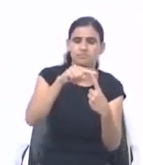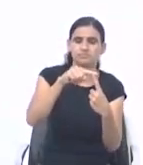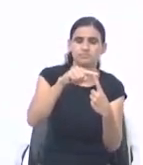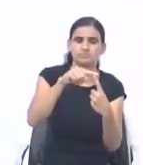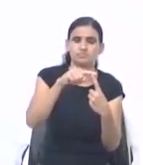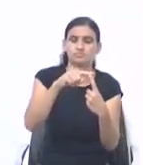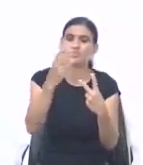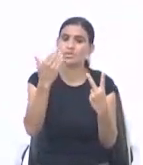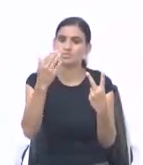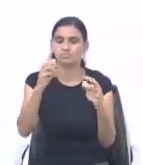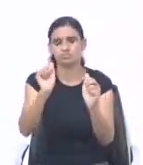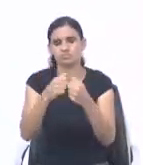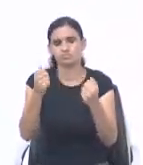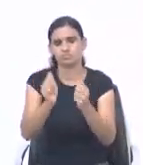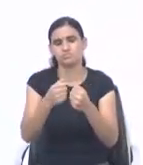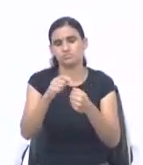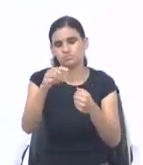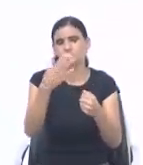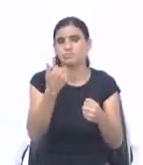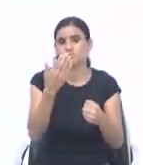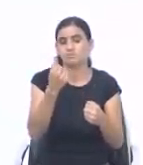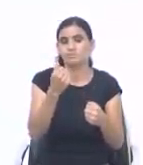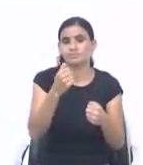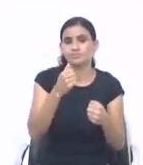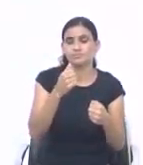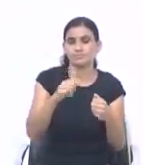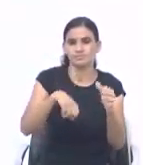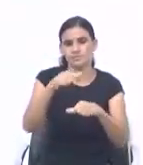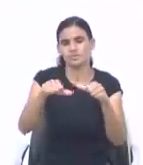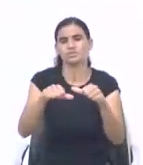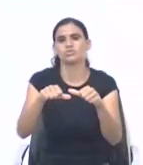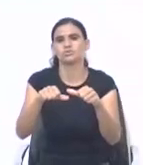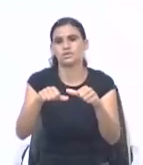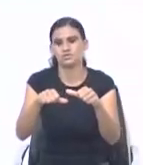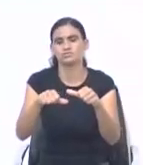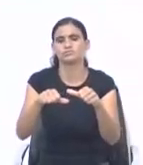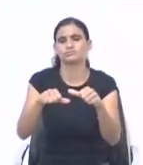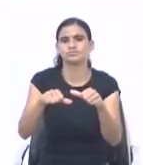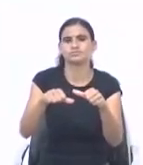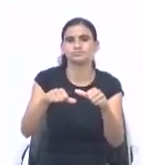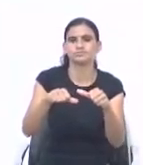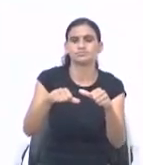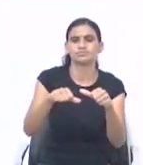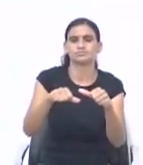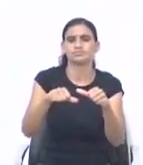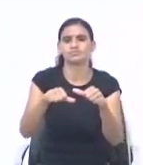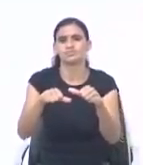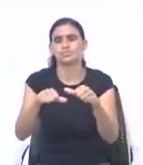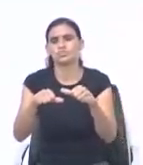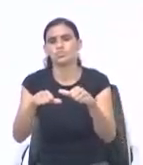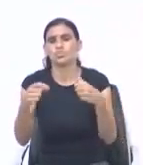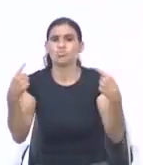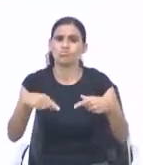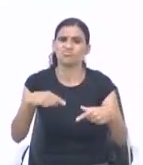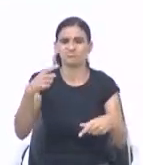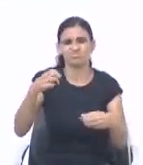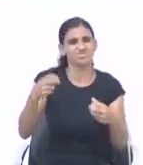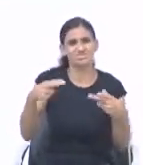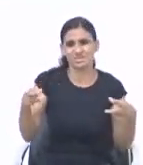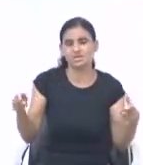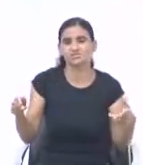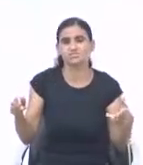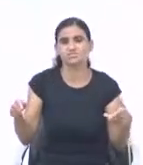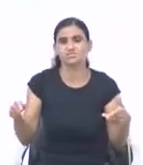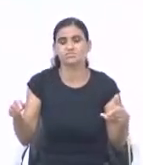E Deus dá pão para você comer. Só que tem gente que está fazendo ao contrário. O que tem pessoa fazendo? Está comendo pão e está comendo a semente. Irmão,